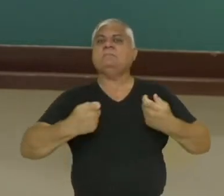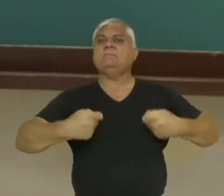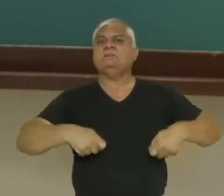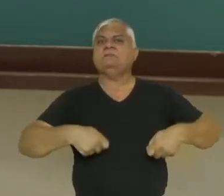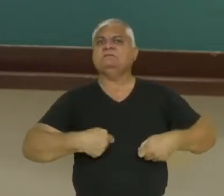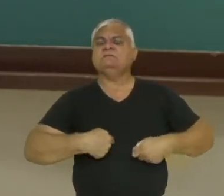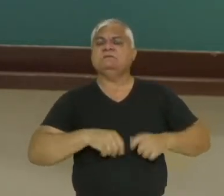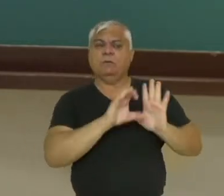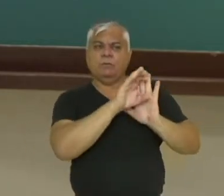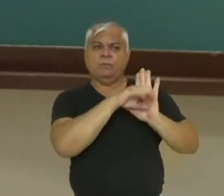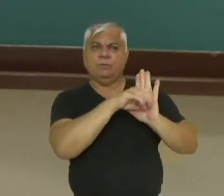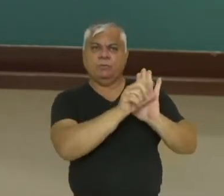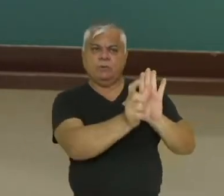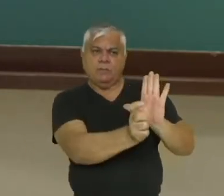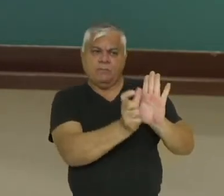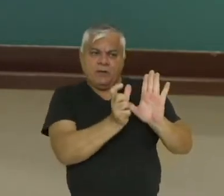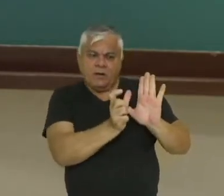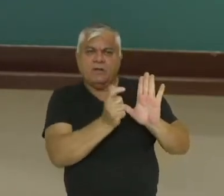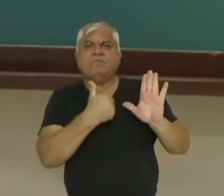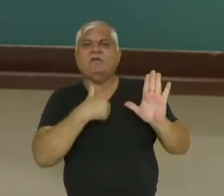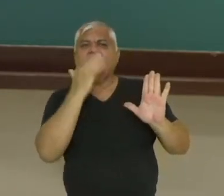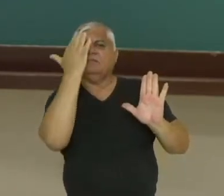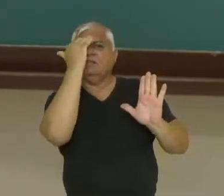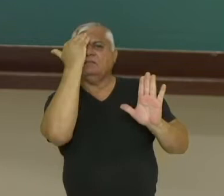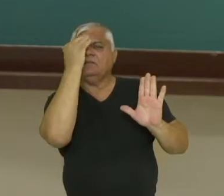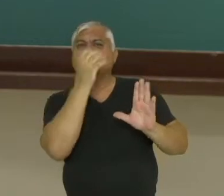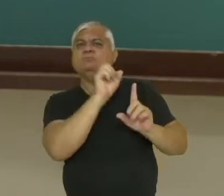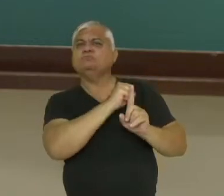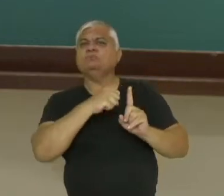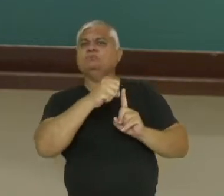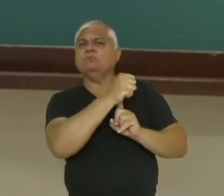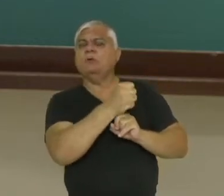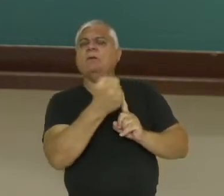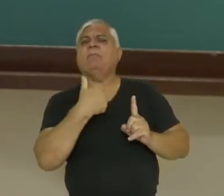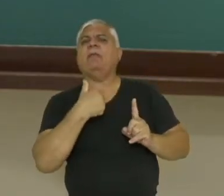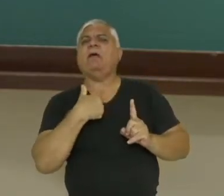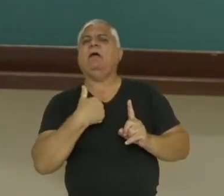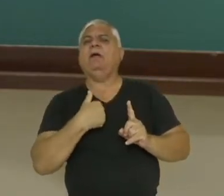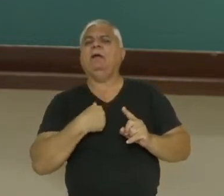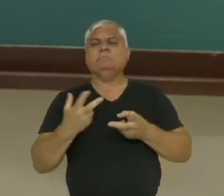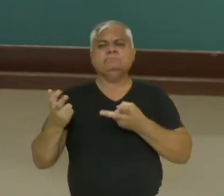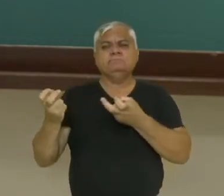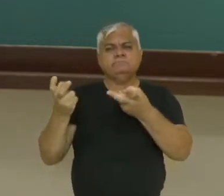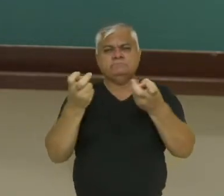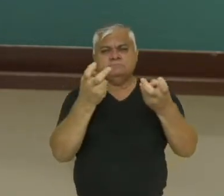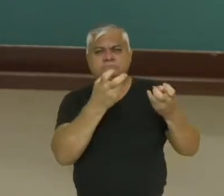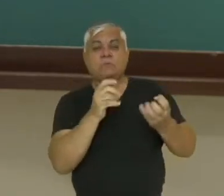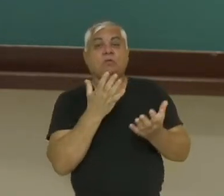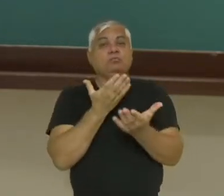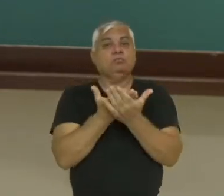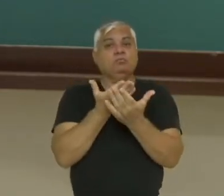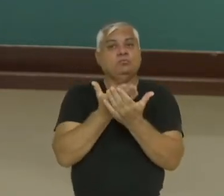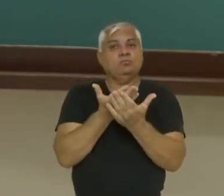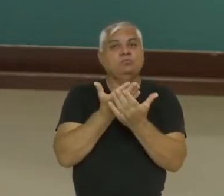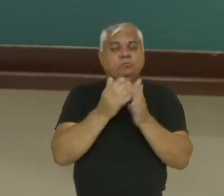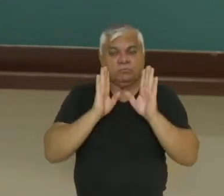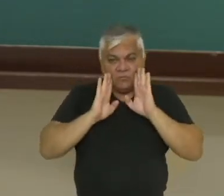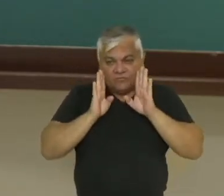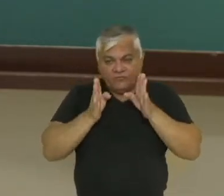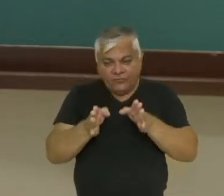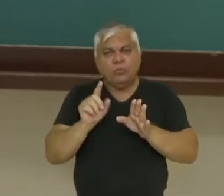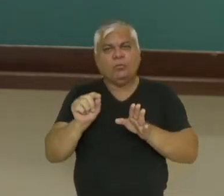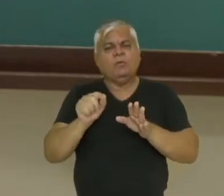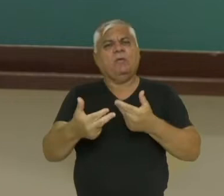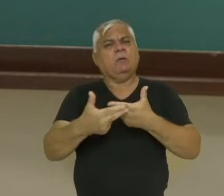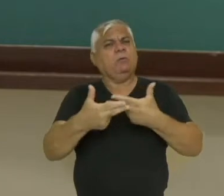ter conceitos nessa ciência sociológica para dar conta de analisar como objeto de estudos essas questões que